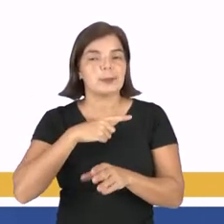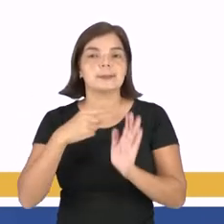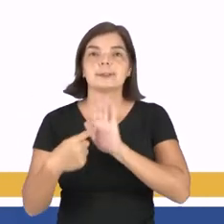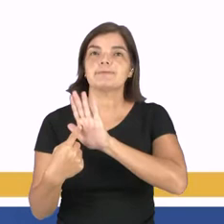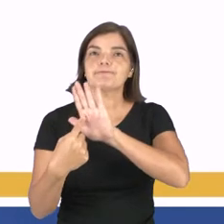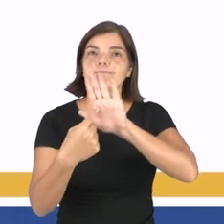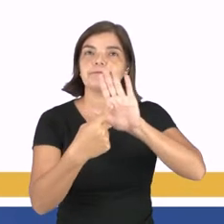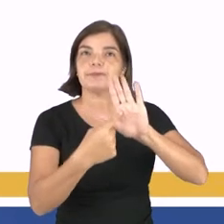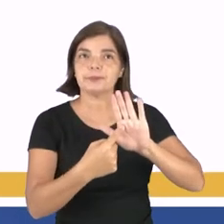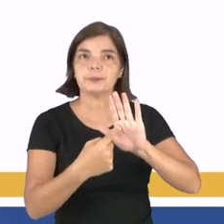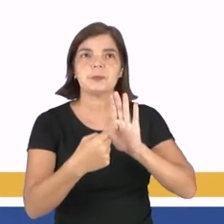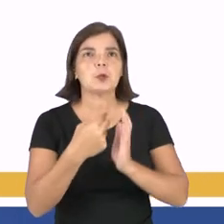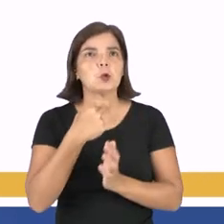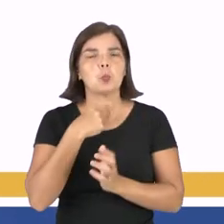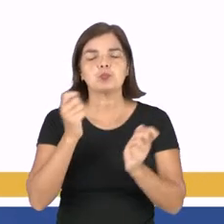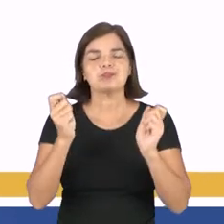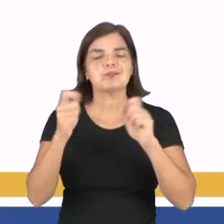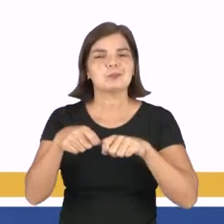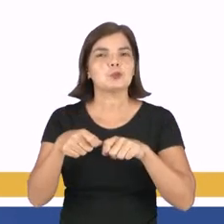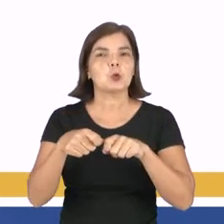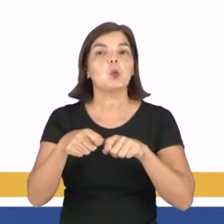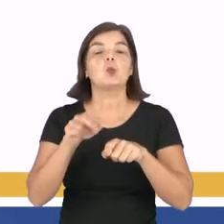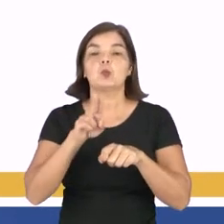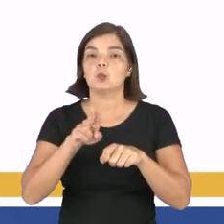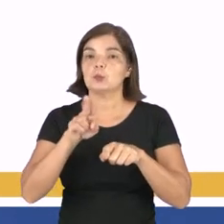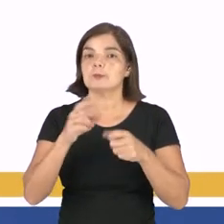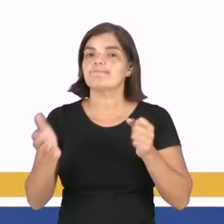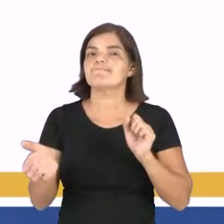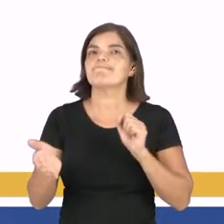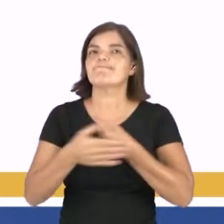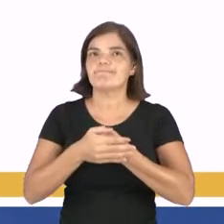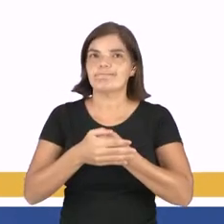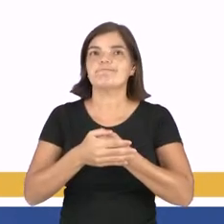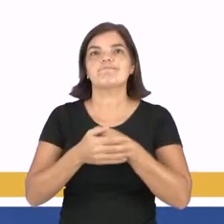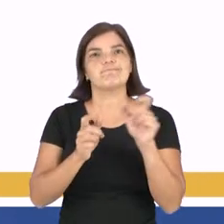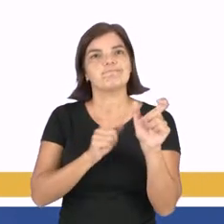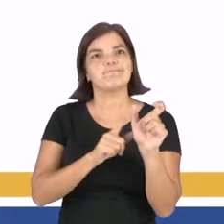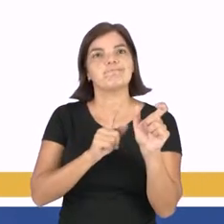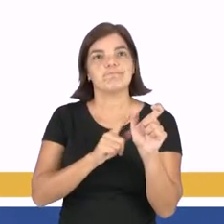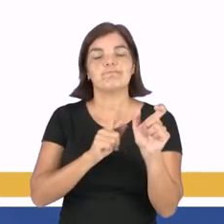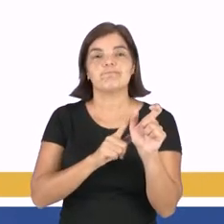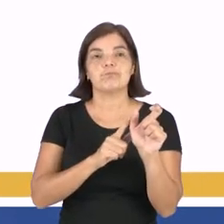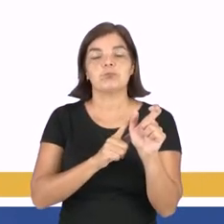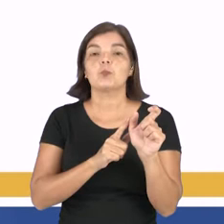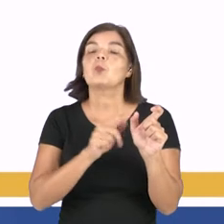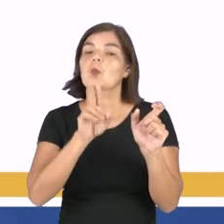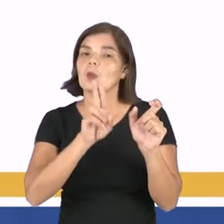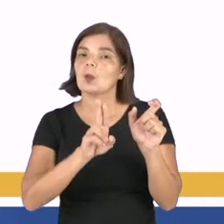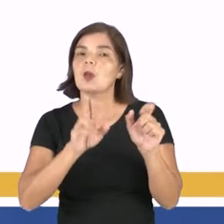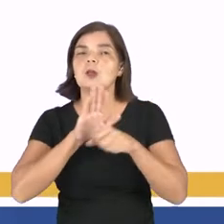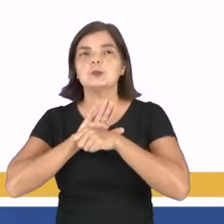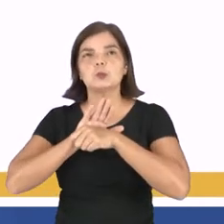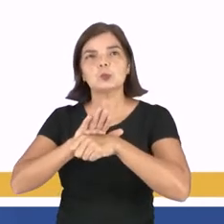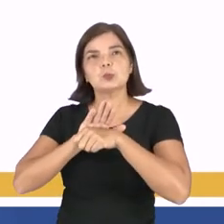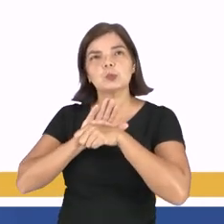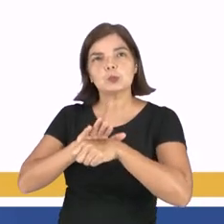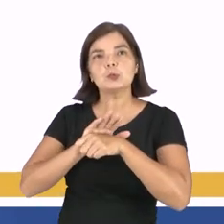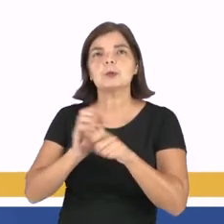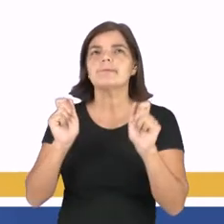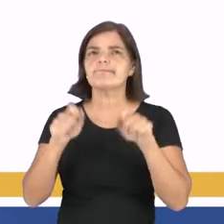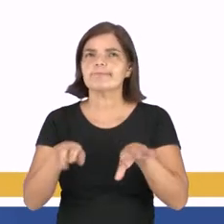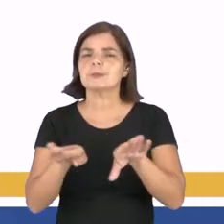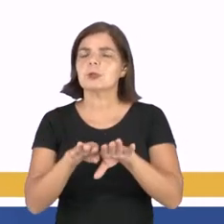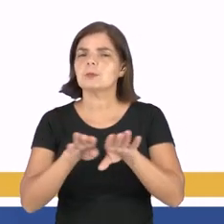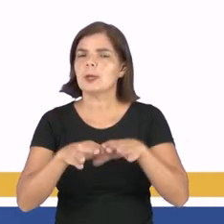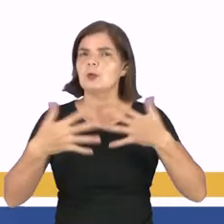pretende passar e que não seria possível com o uso restrito e literal das palavras. Esses